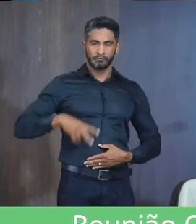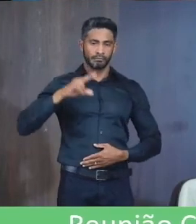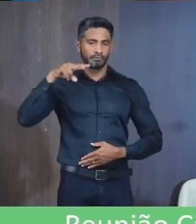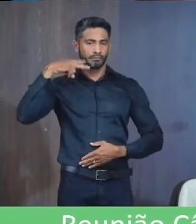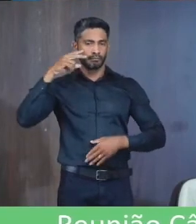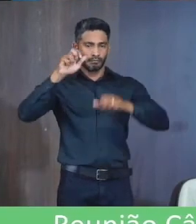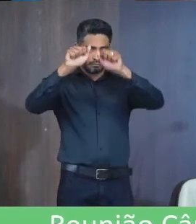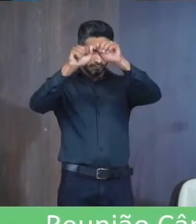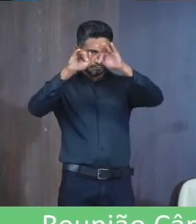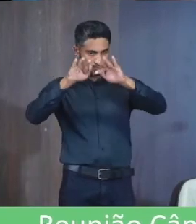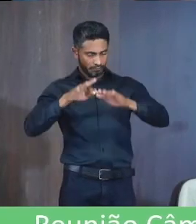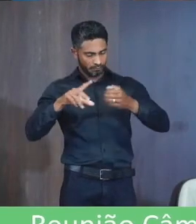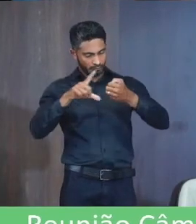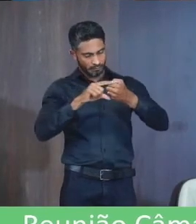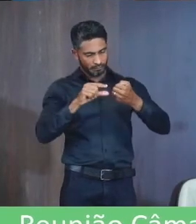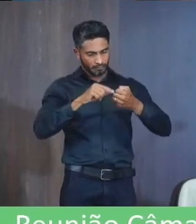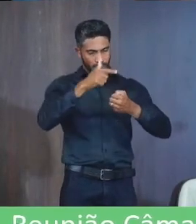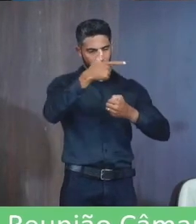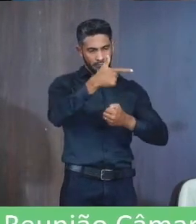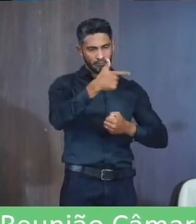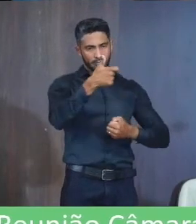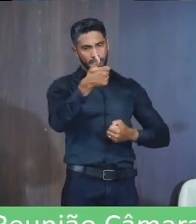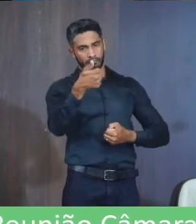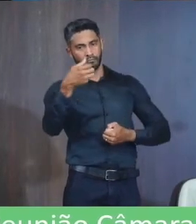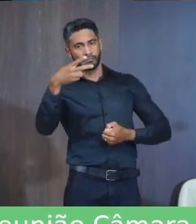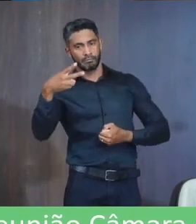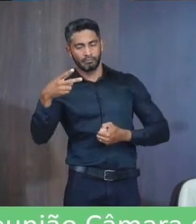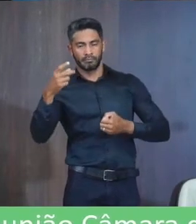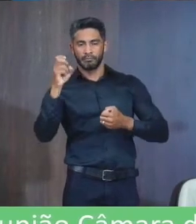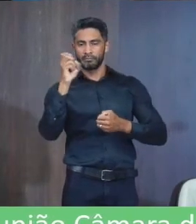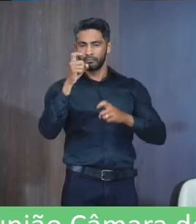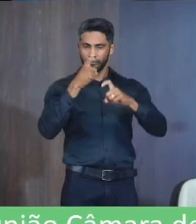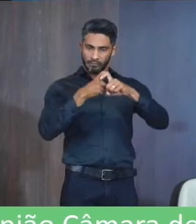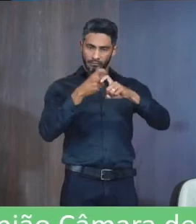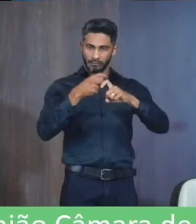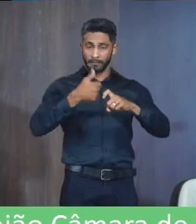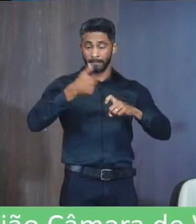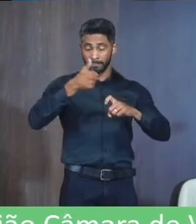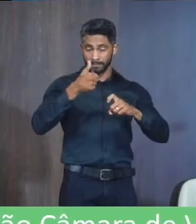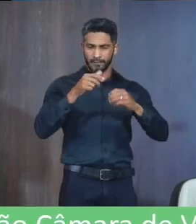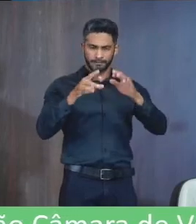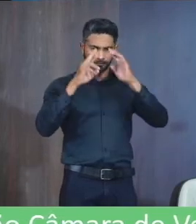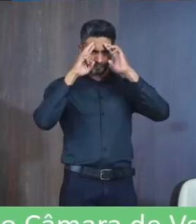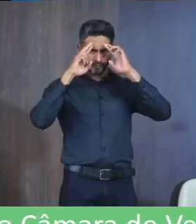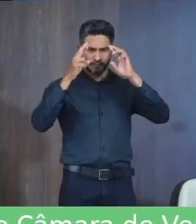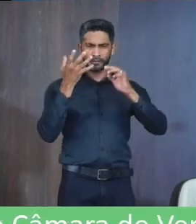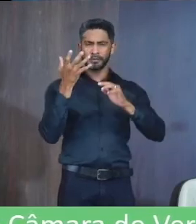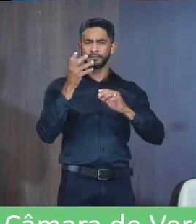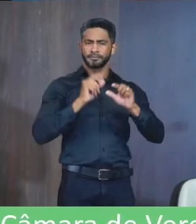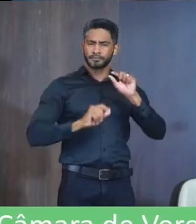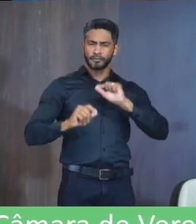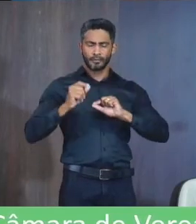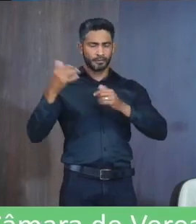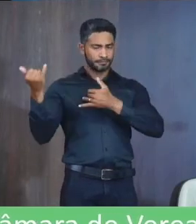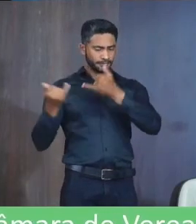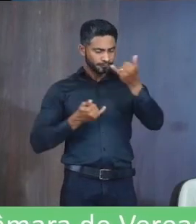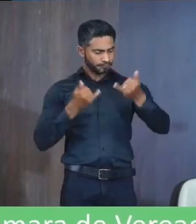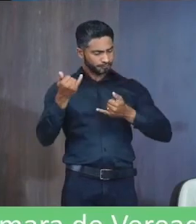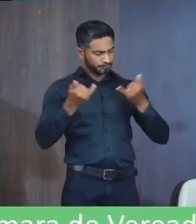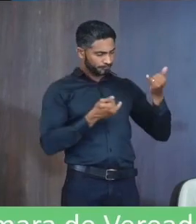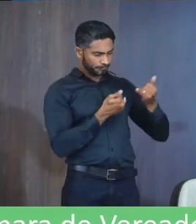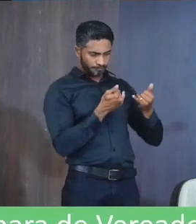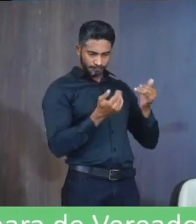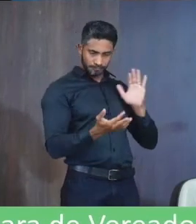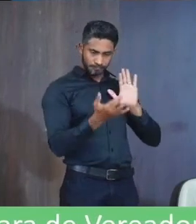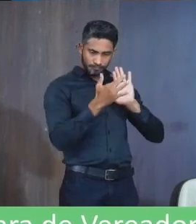subscreve Nos temos O artigo 213 Inciso Primeiro Do regimento Interno Desta casa Vem respeitosamente Requerer Que após Tramitação